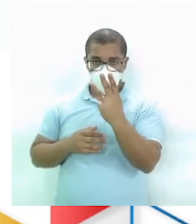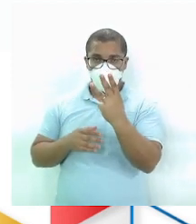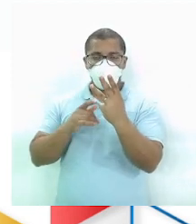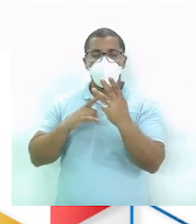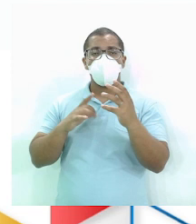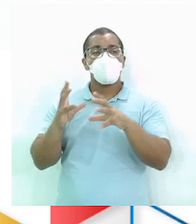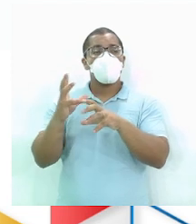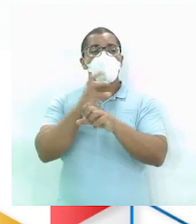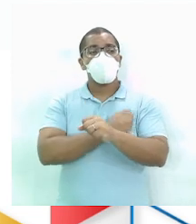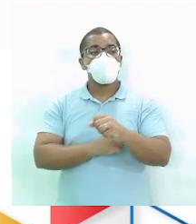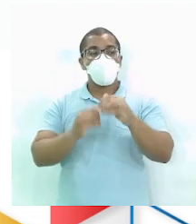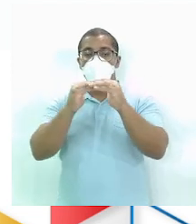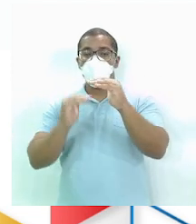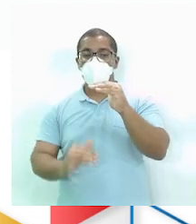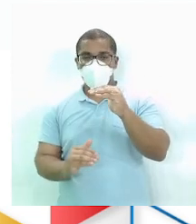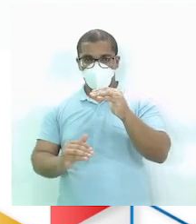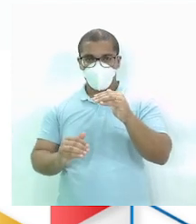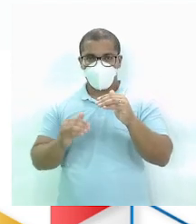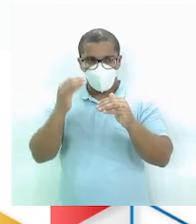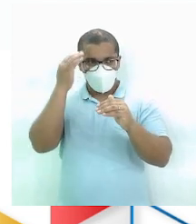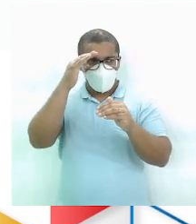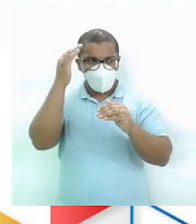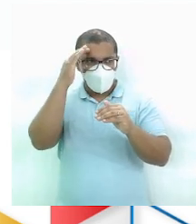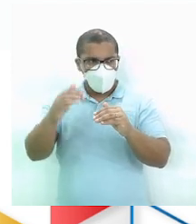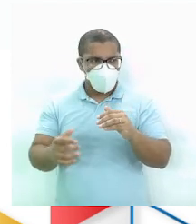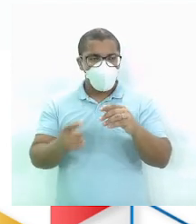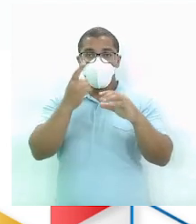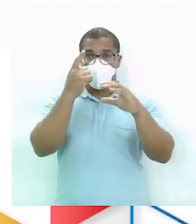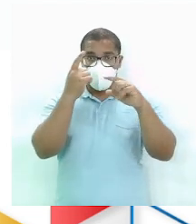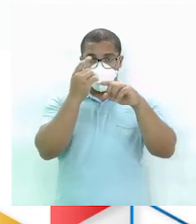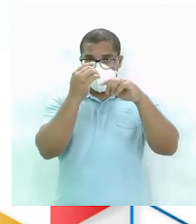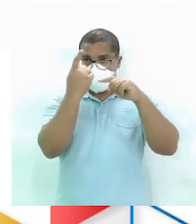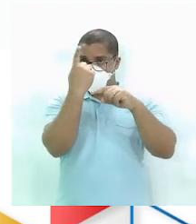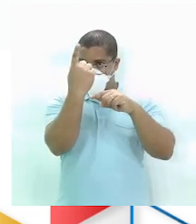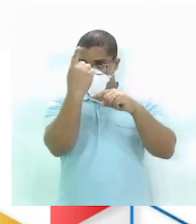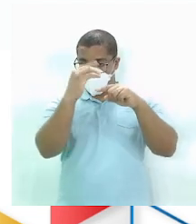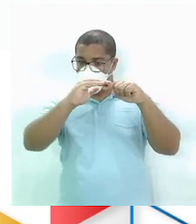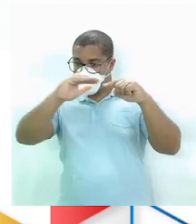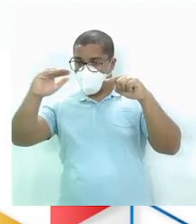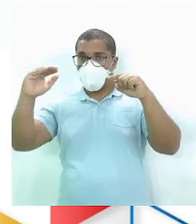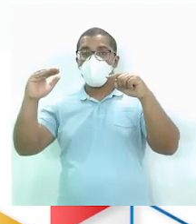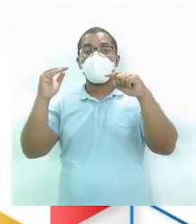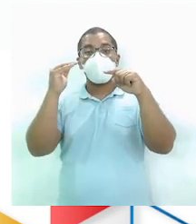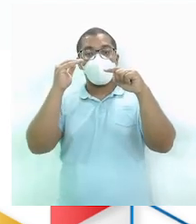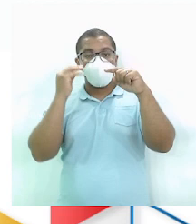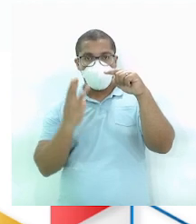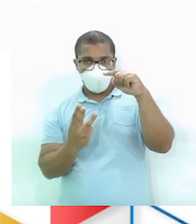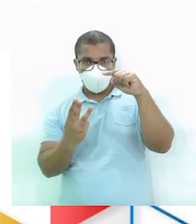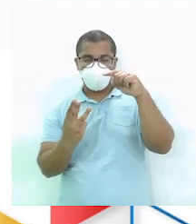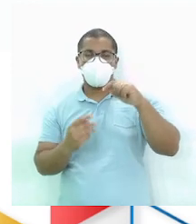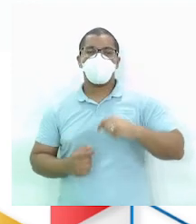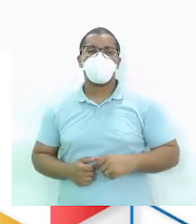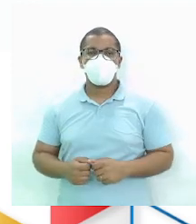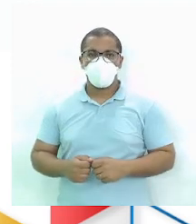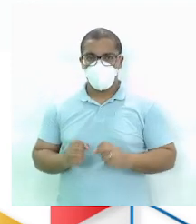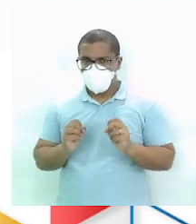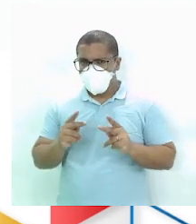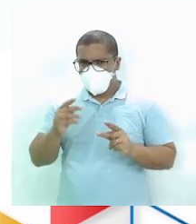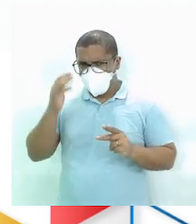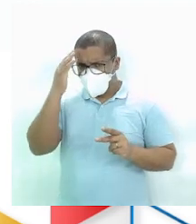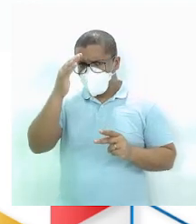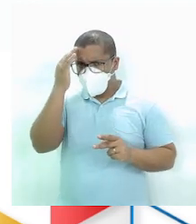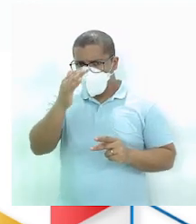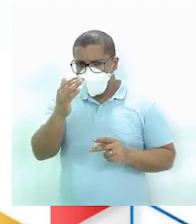divisões Está no denominador Ok? Então numerador um Uma parte de três Denominador três Tá bom?